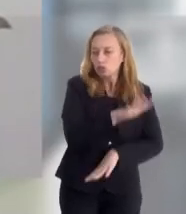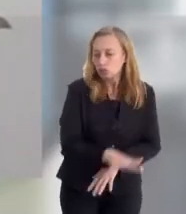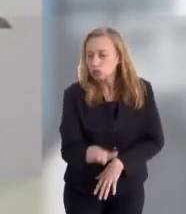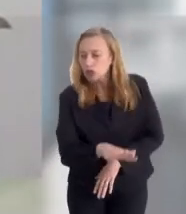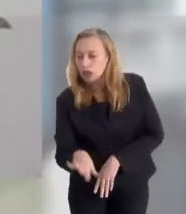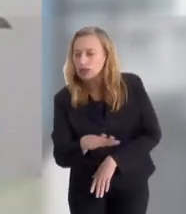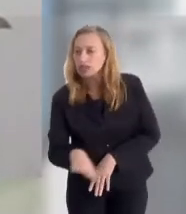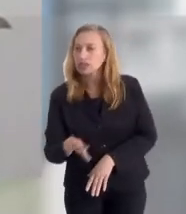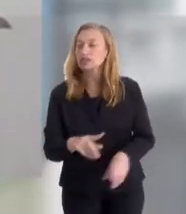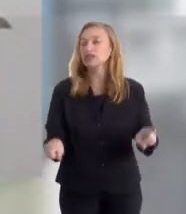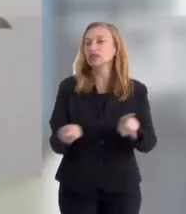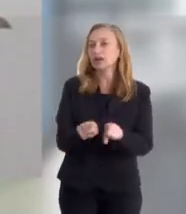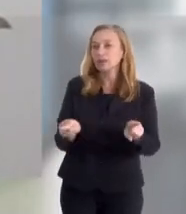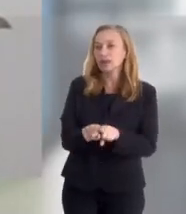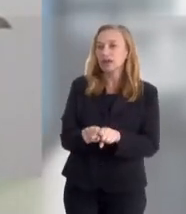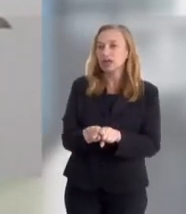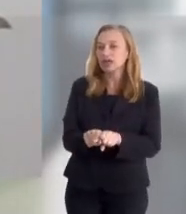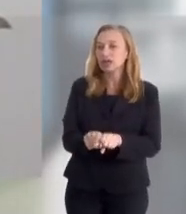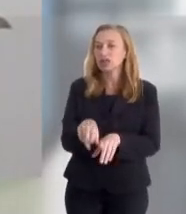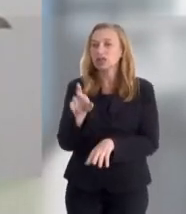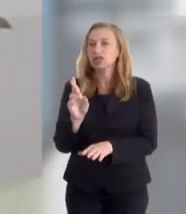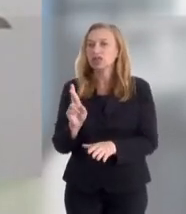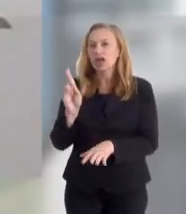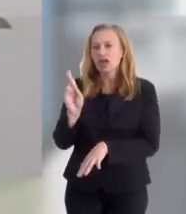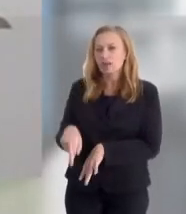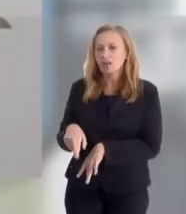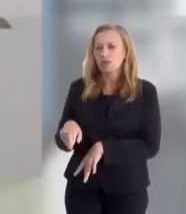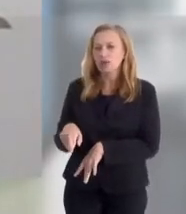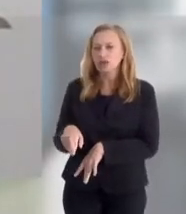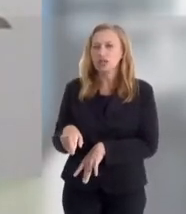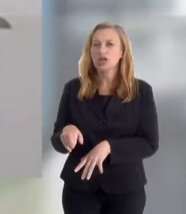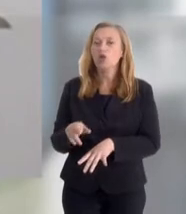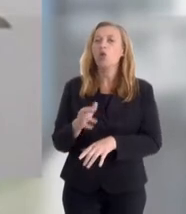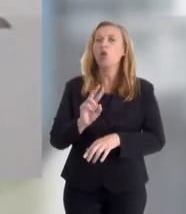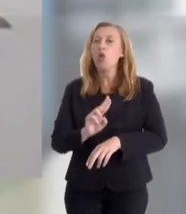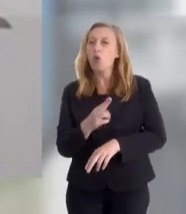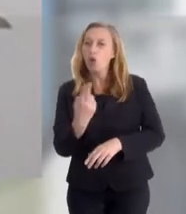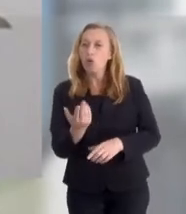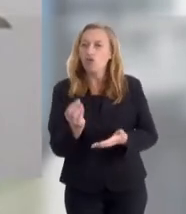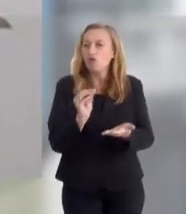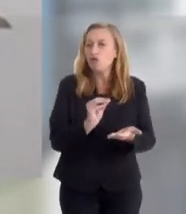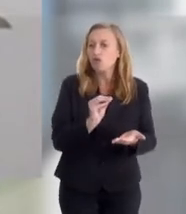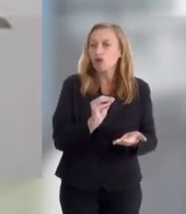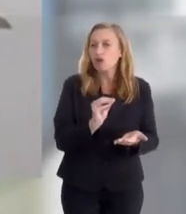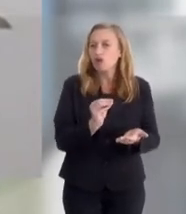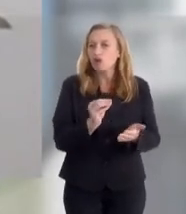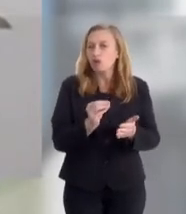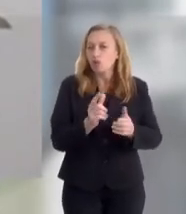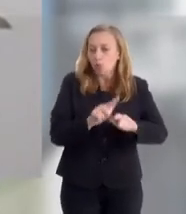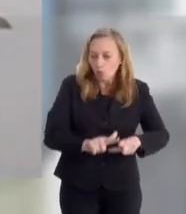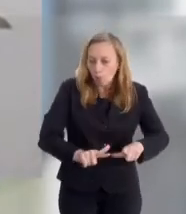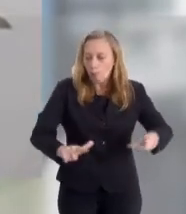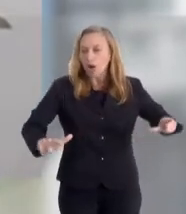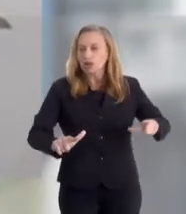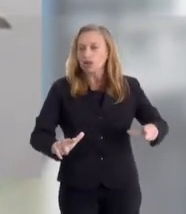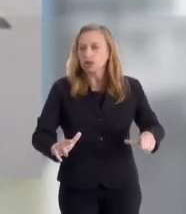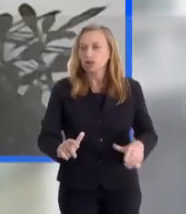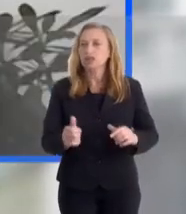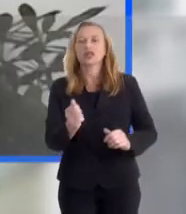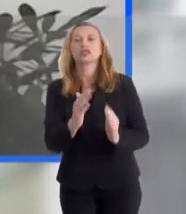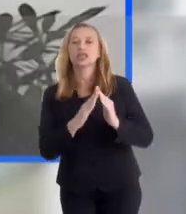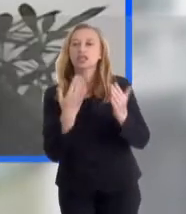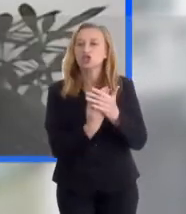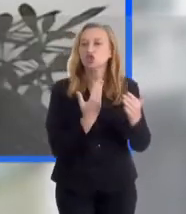alunos, quanto nas chances de reprovação e de evasão escolar em função dessa violência.